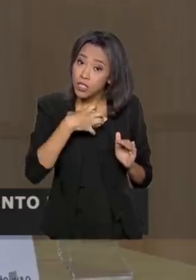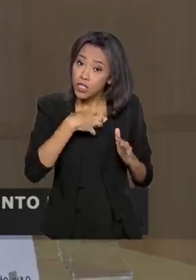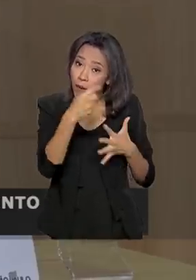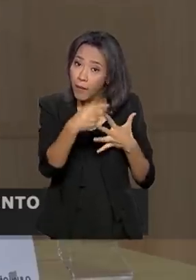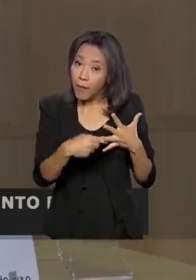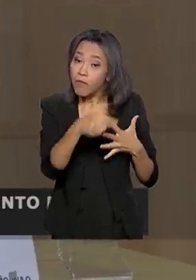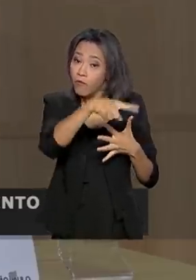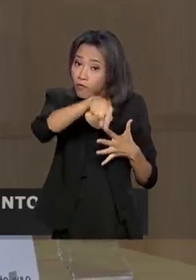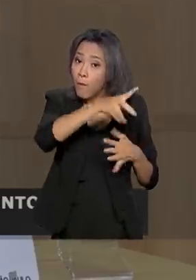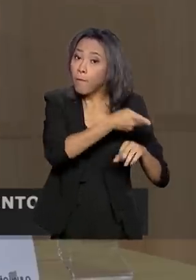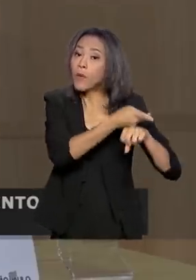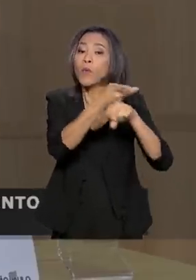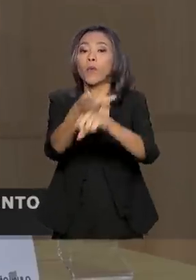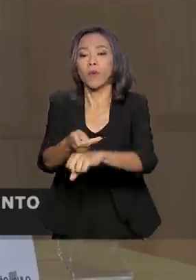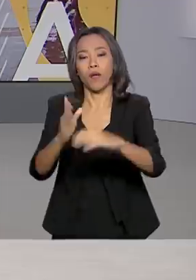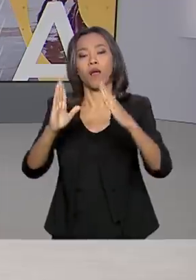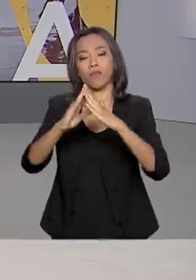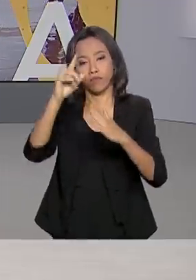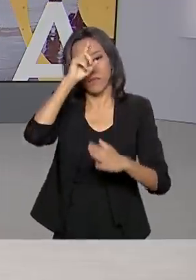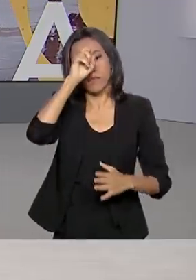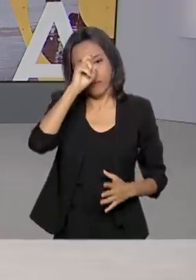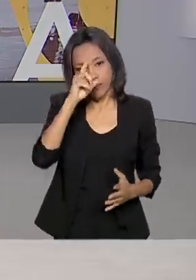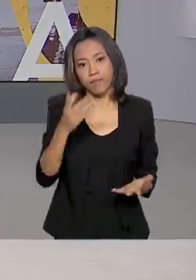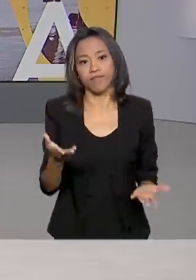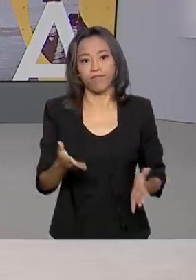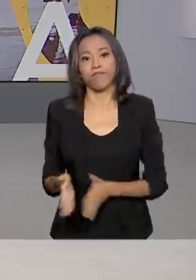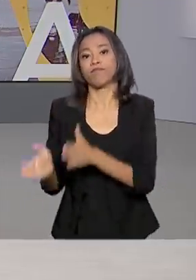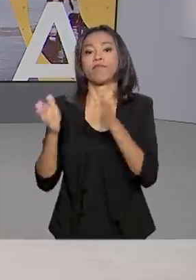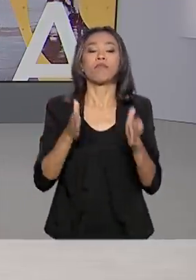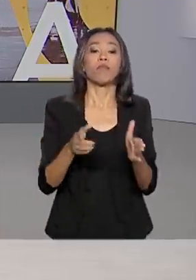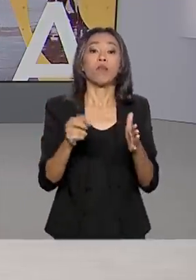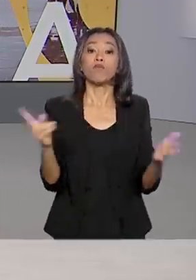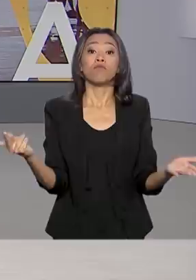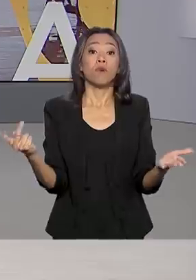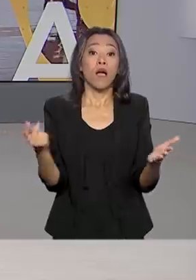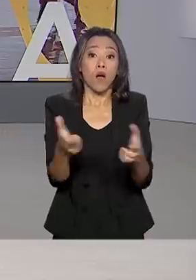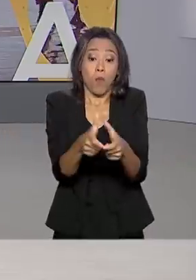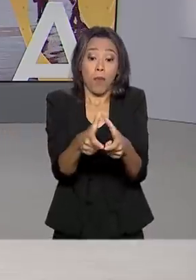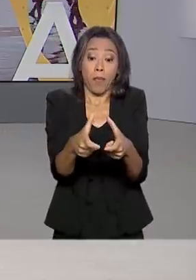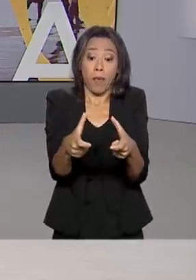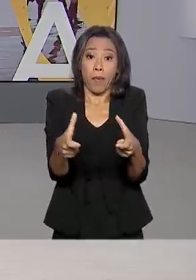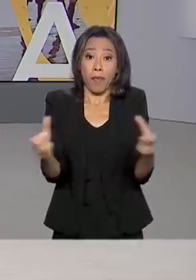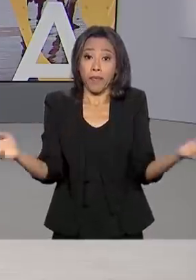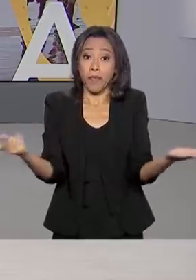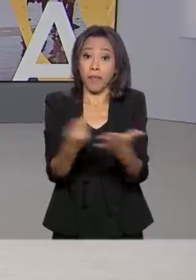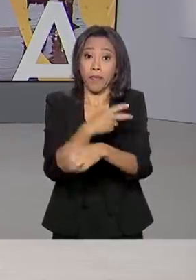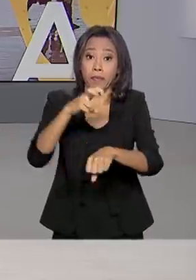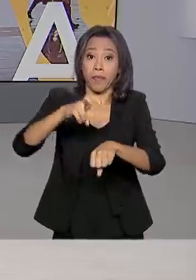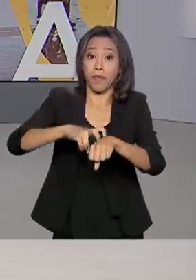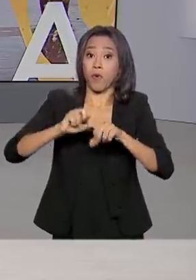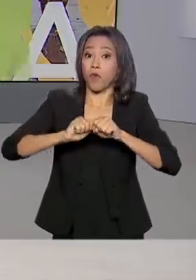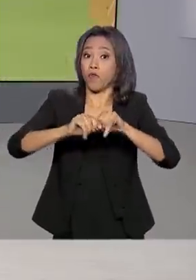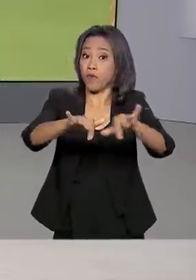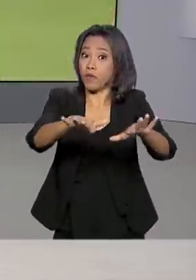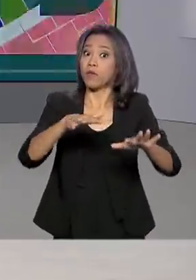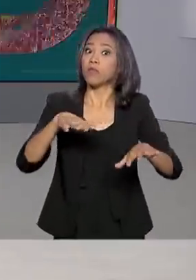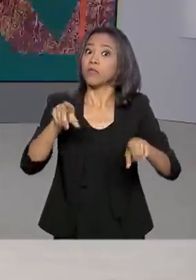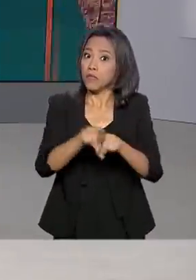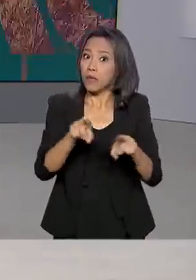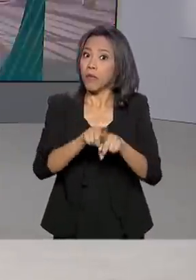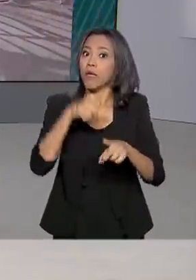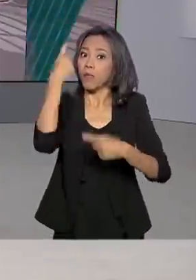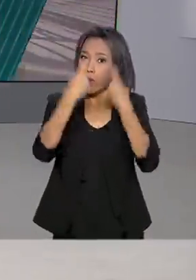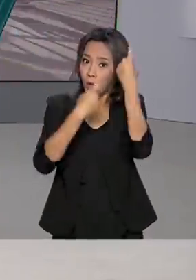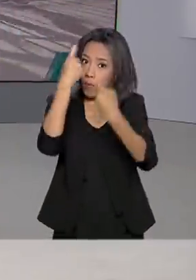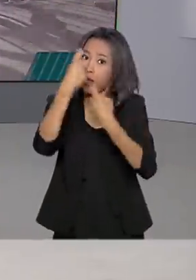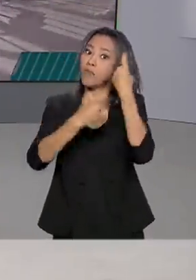um serviço de saúde. Com o crescimento de casos do novo coronavírus, aumenta também a preocupação das pessoas.